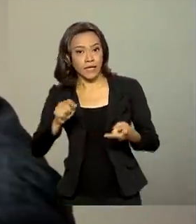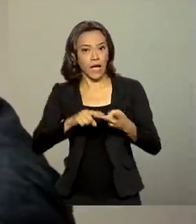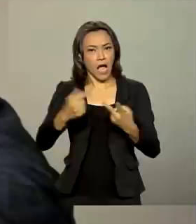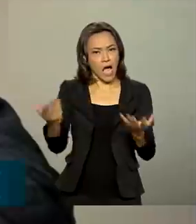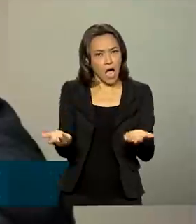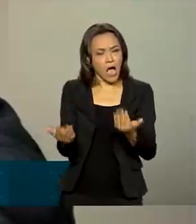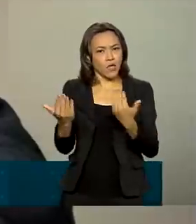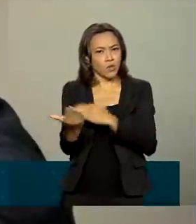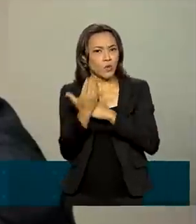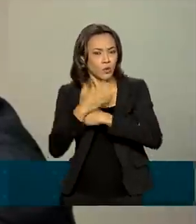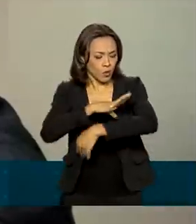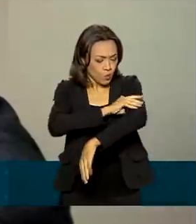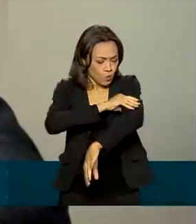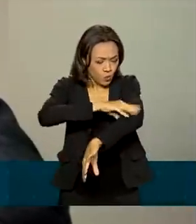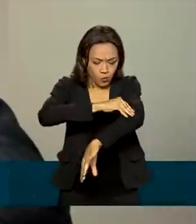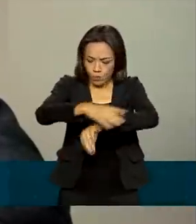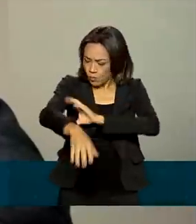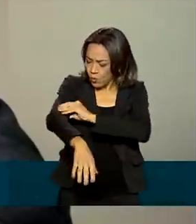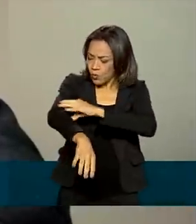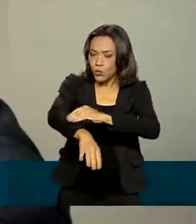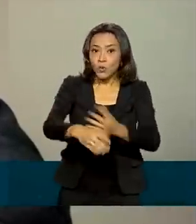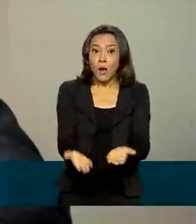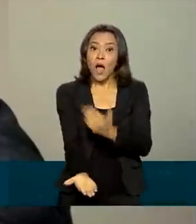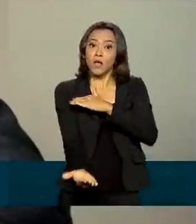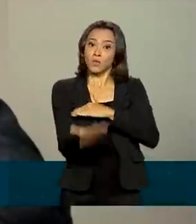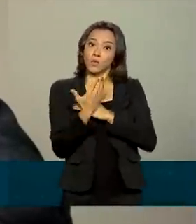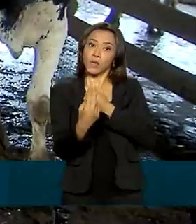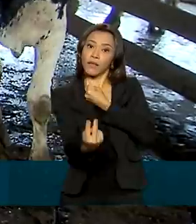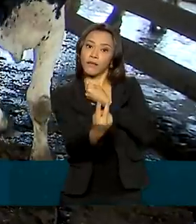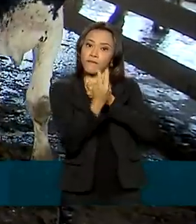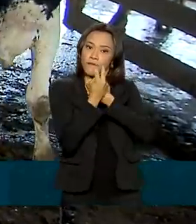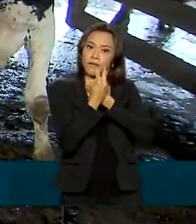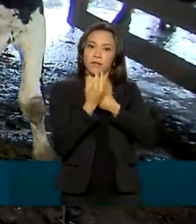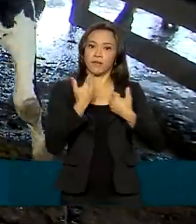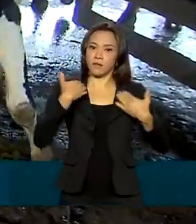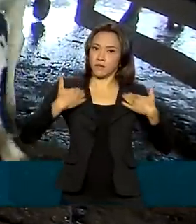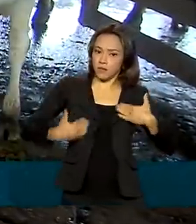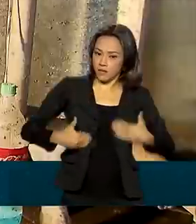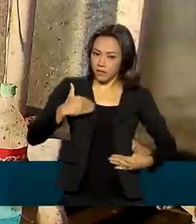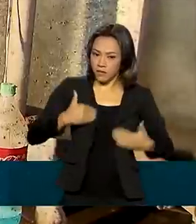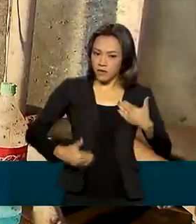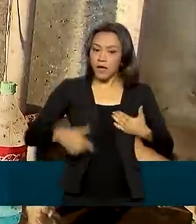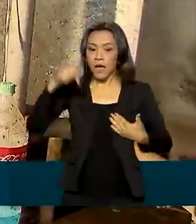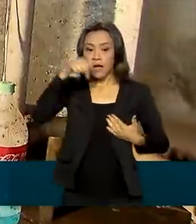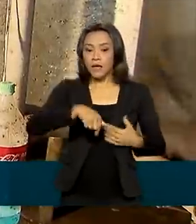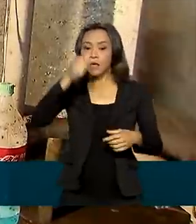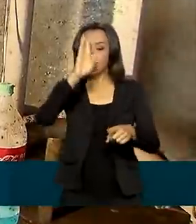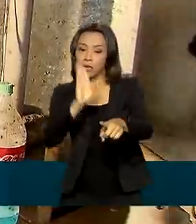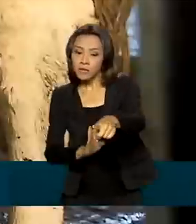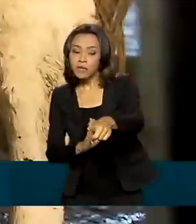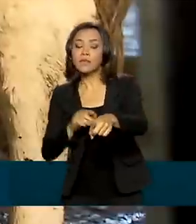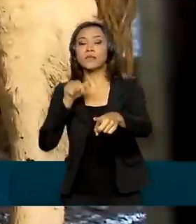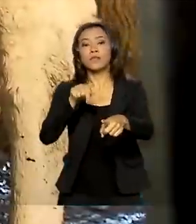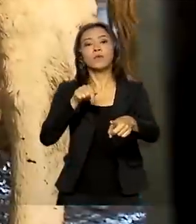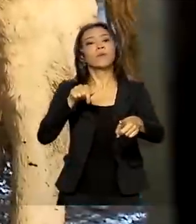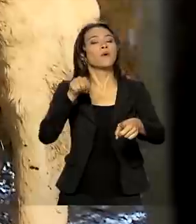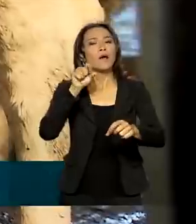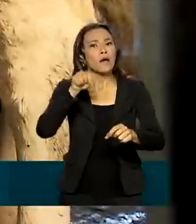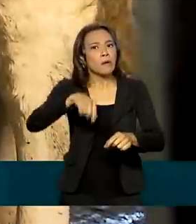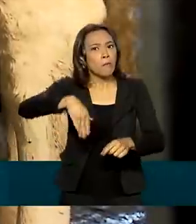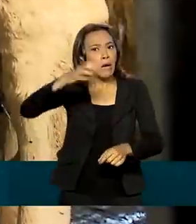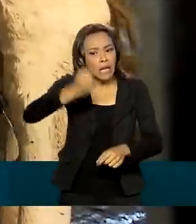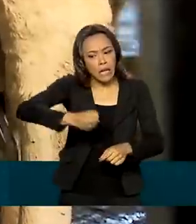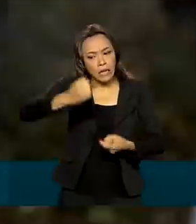a produção de células de defesa do nosso organismo. Aqui no Brasil, o segmento leiteiro é ainda